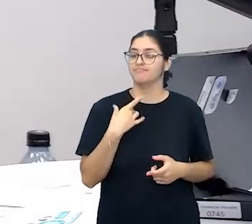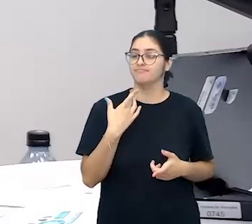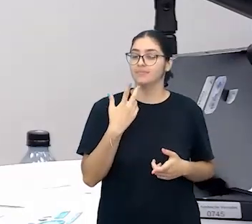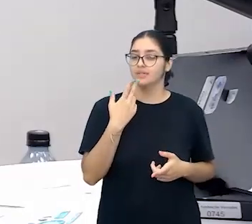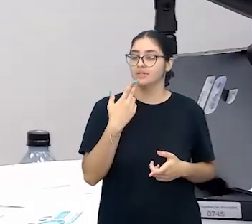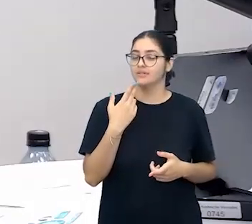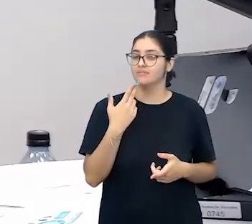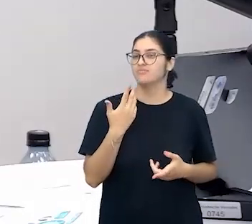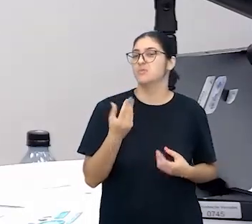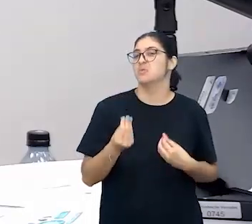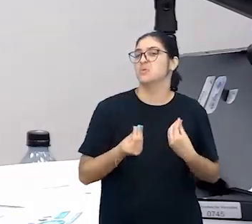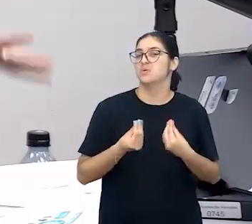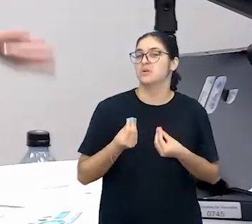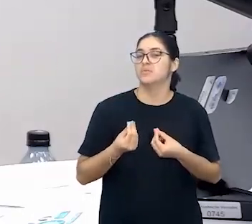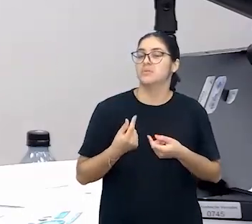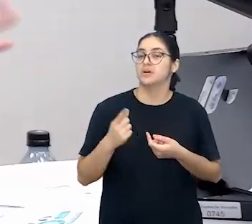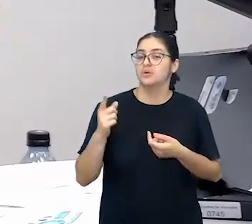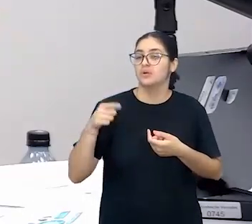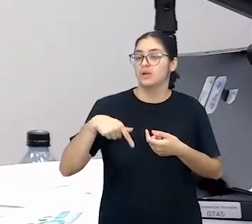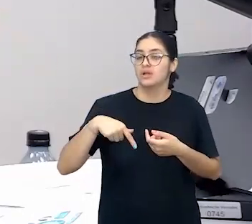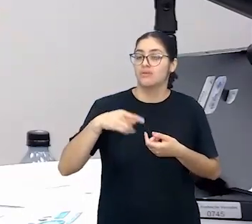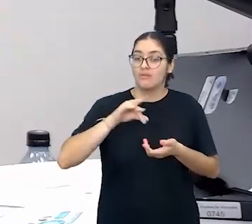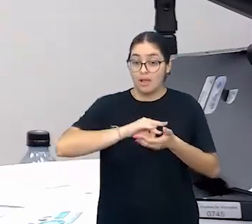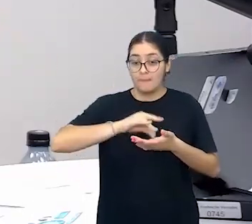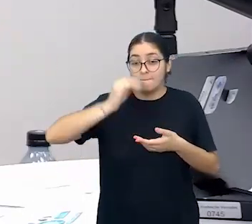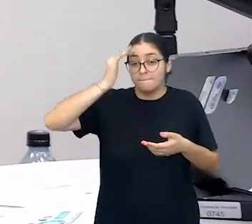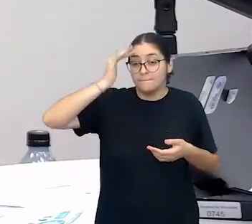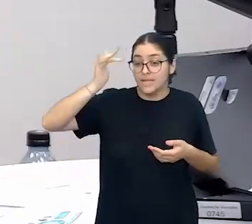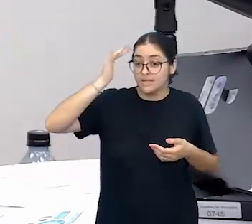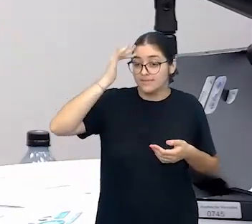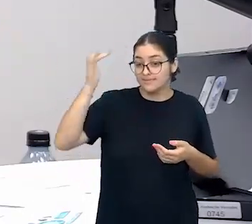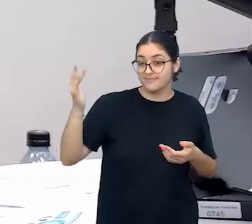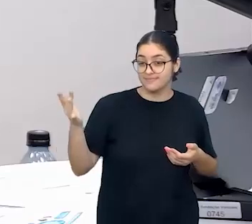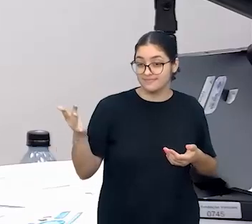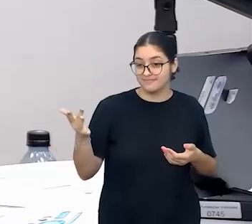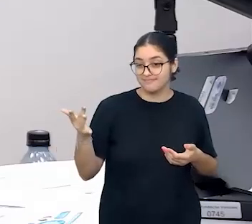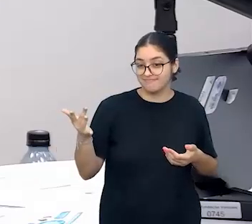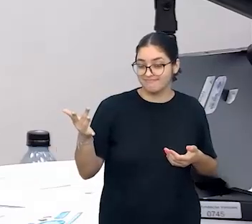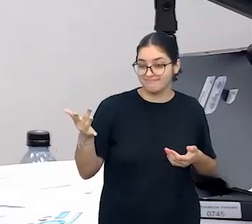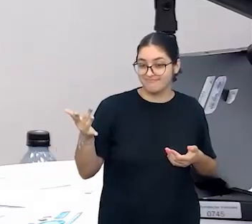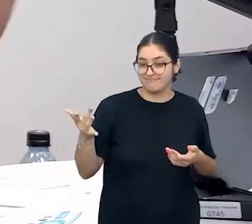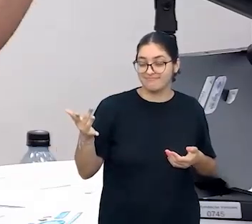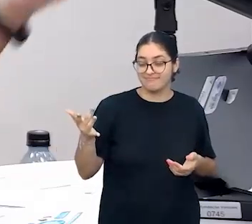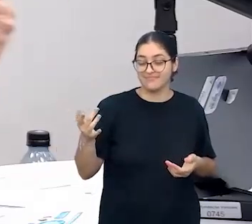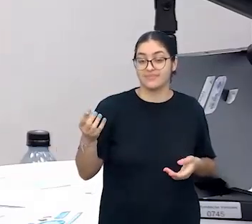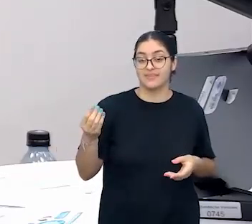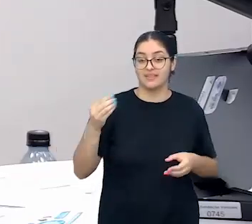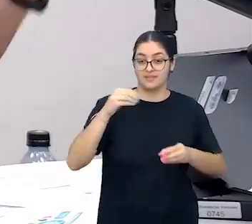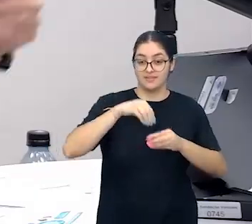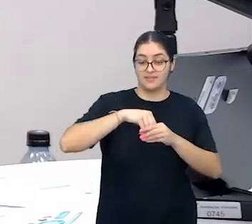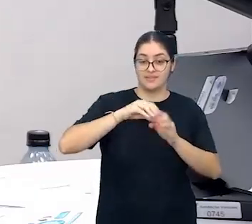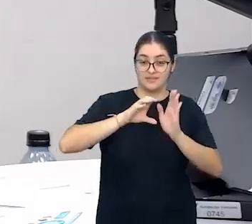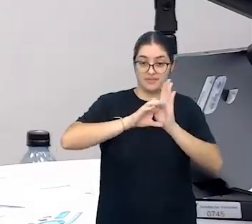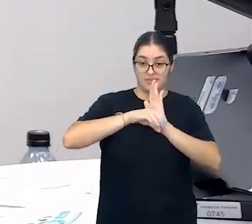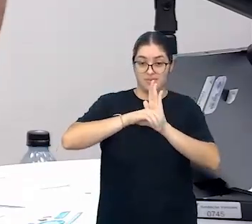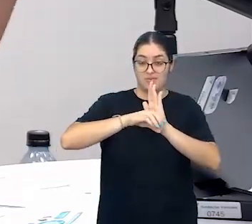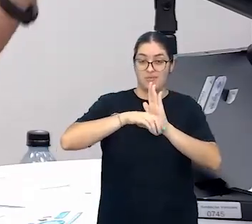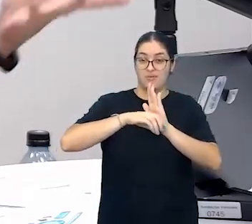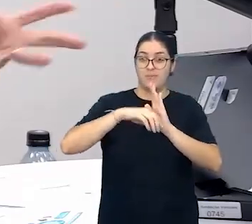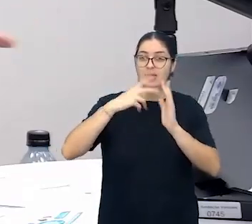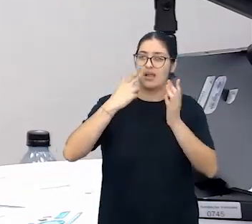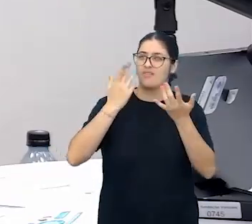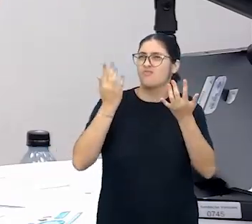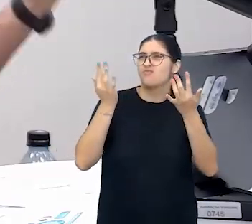contrafeita, porque não era o que ela, de fato, imaginava. Então, dentro do conceito de eternidade,